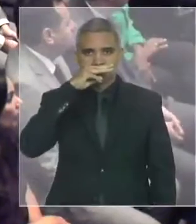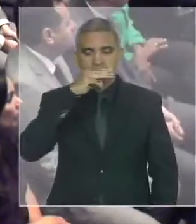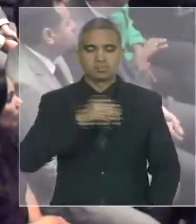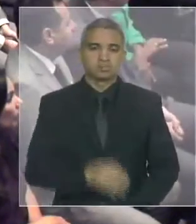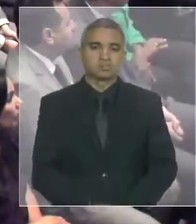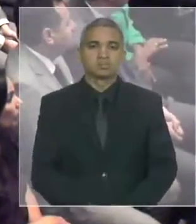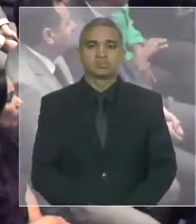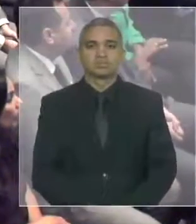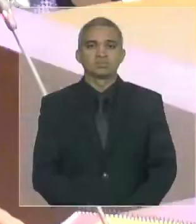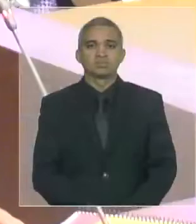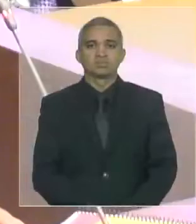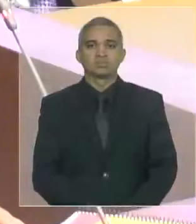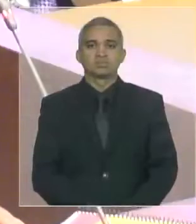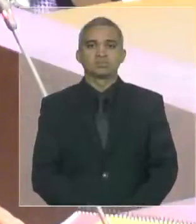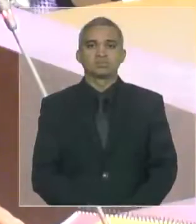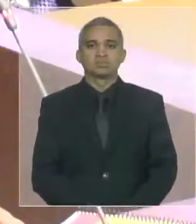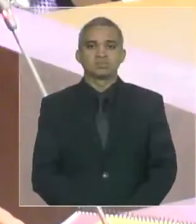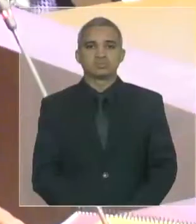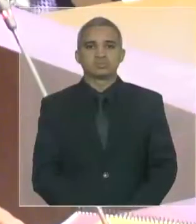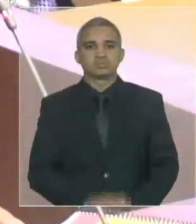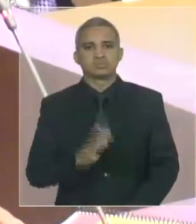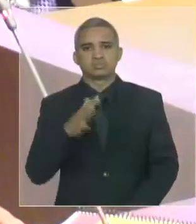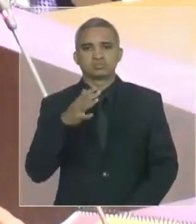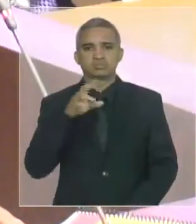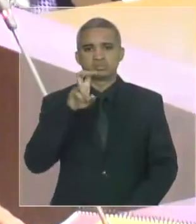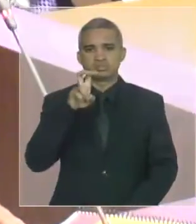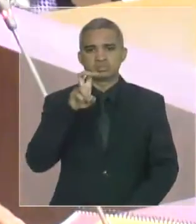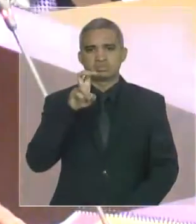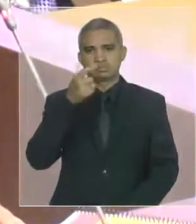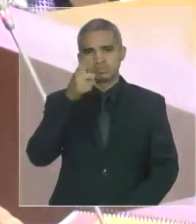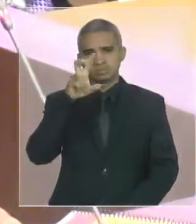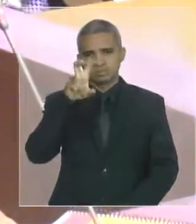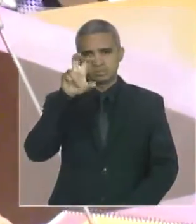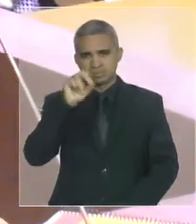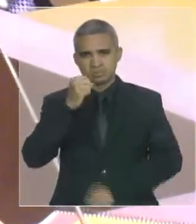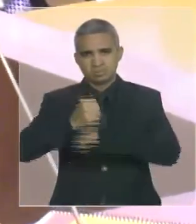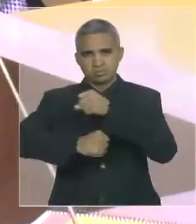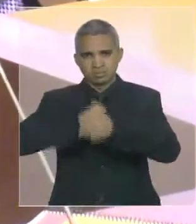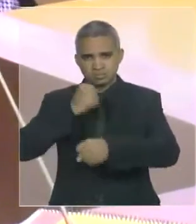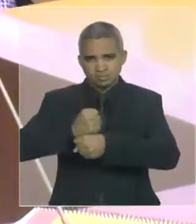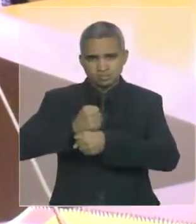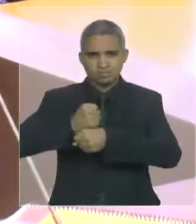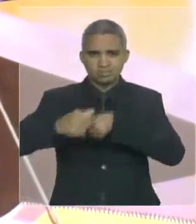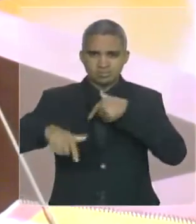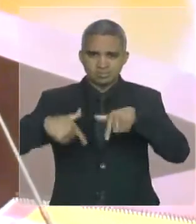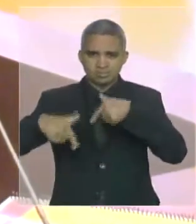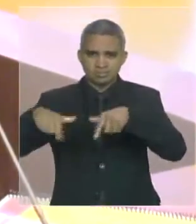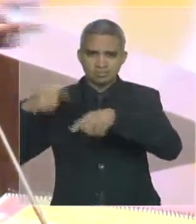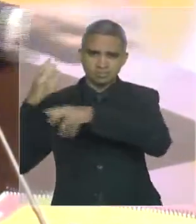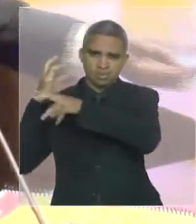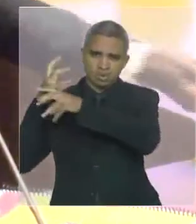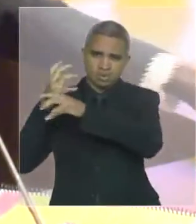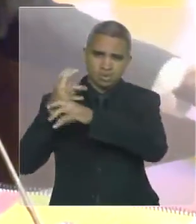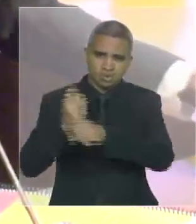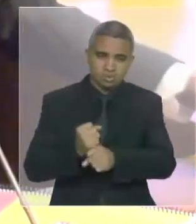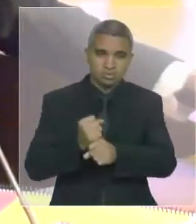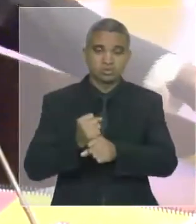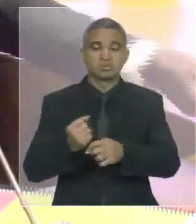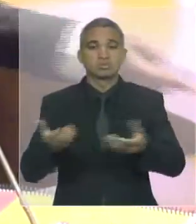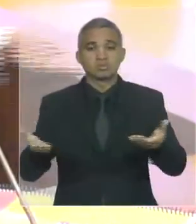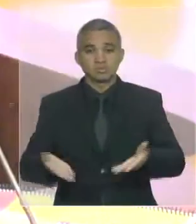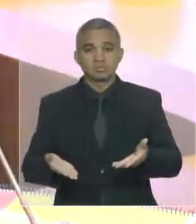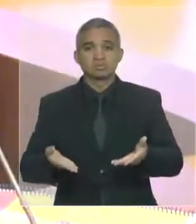de cerca de cinco décadas de atividade política e que chegam aqui à